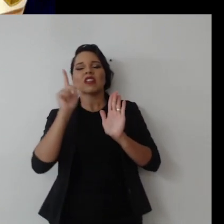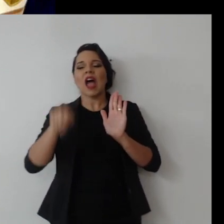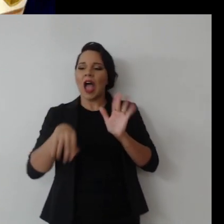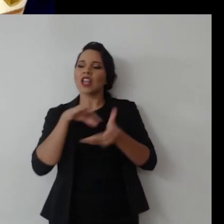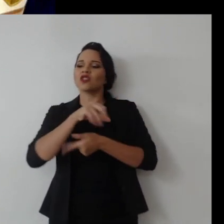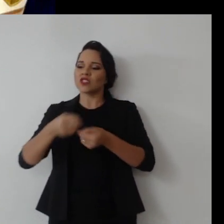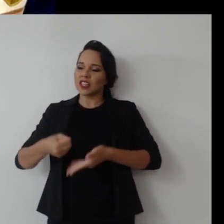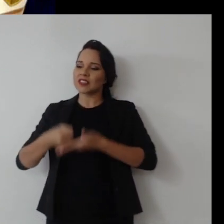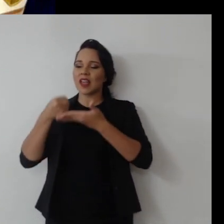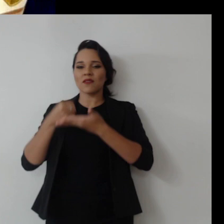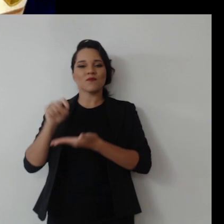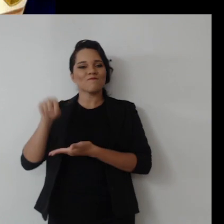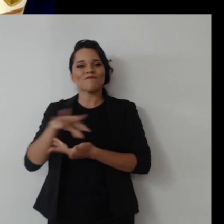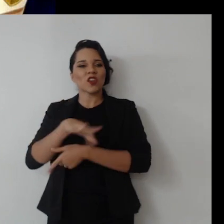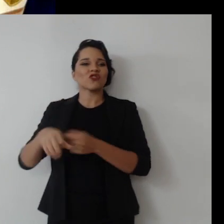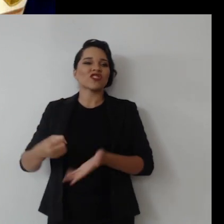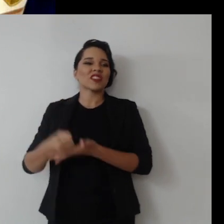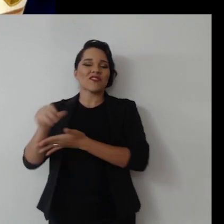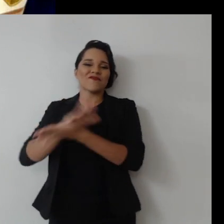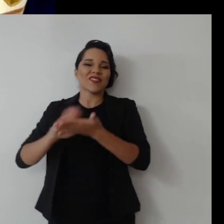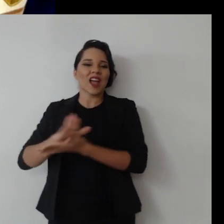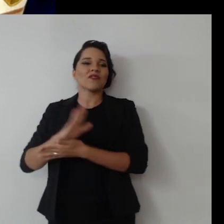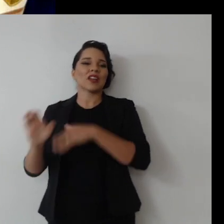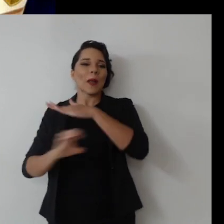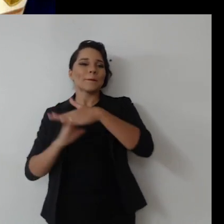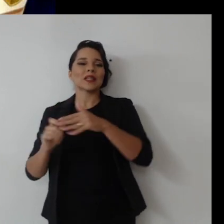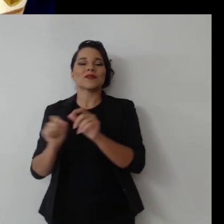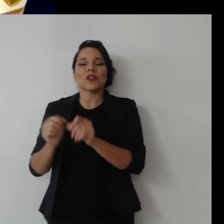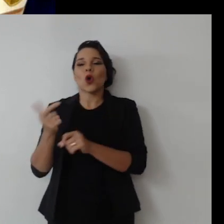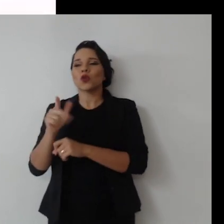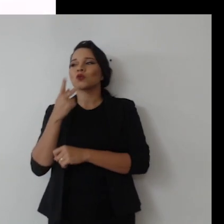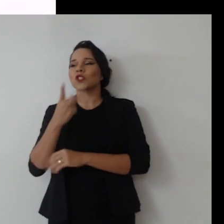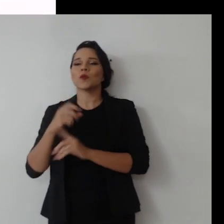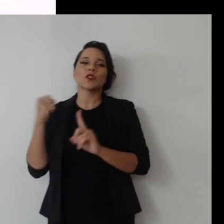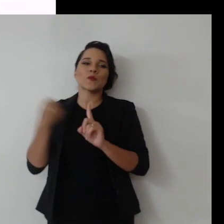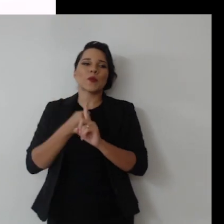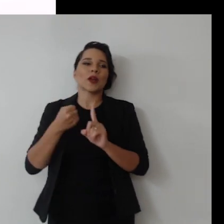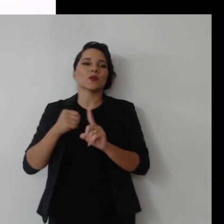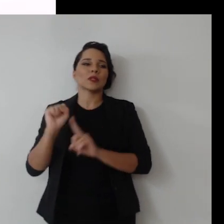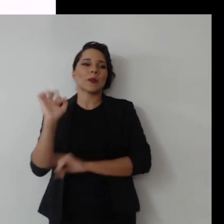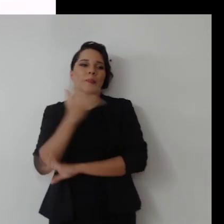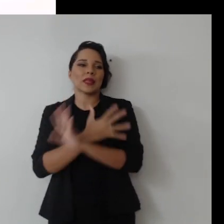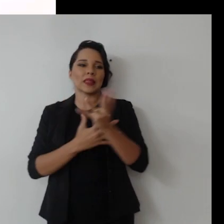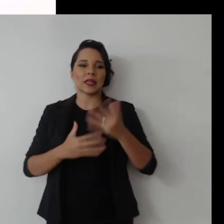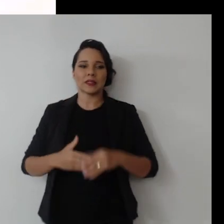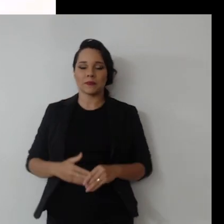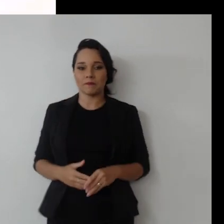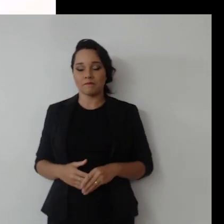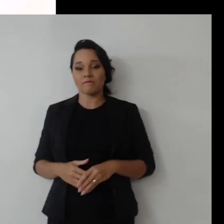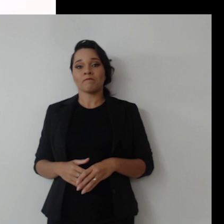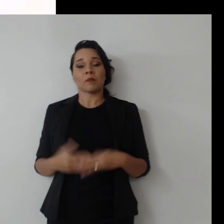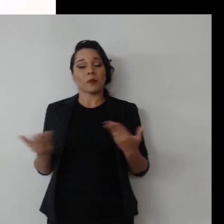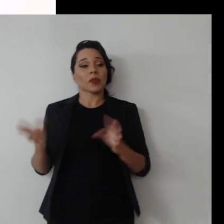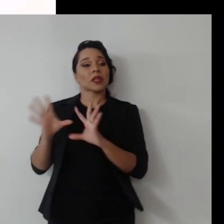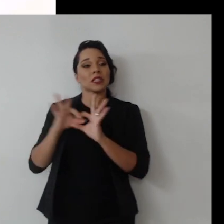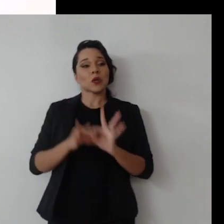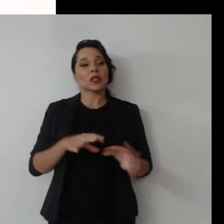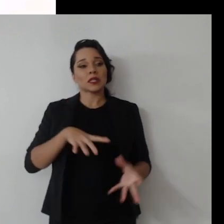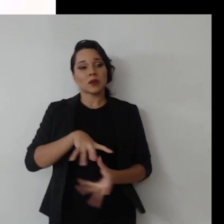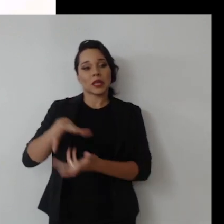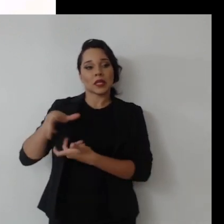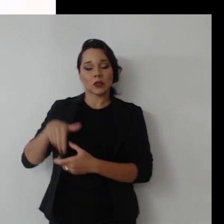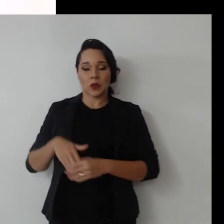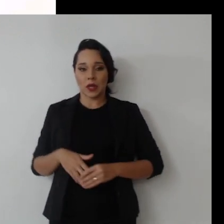dizendo que é sustentável, mas sustentável não tem nada, a empresa está praticando outros tipos de impactos ambientais. Dentro desse contexto